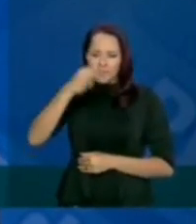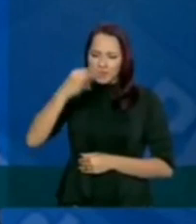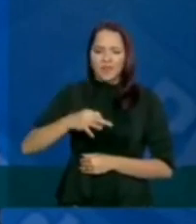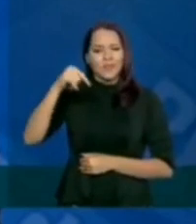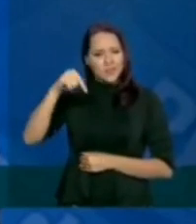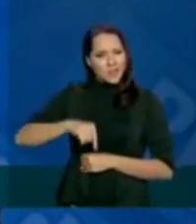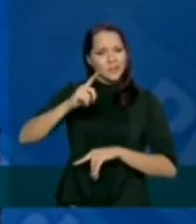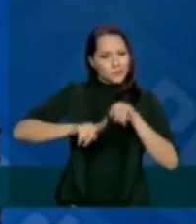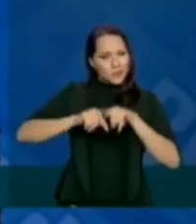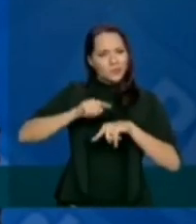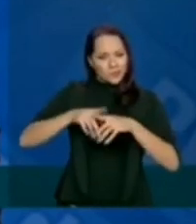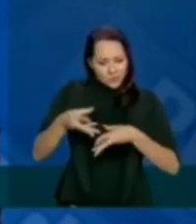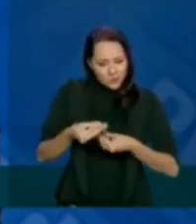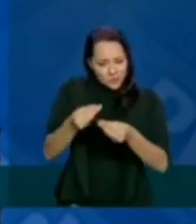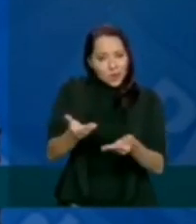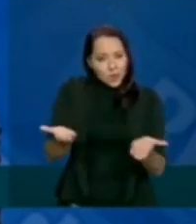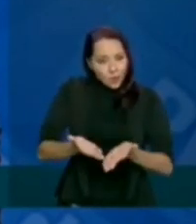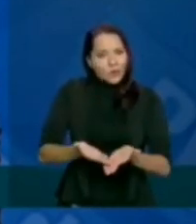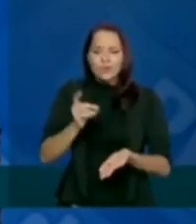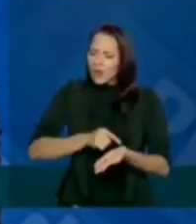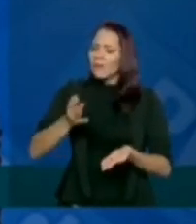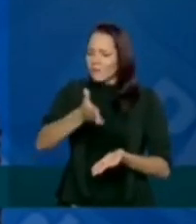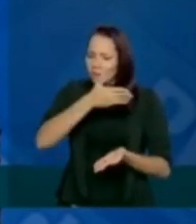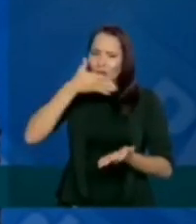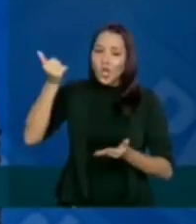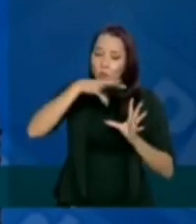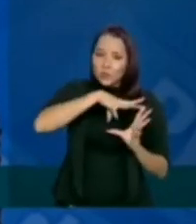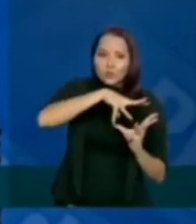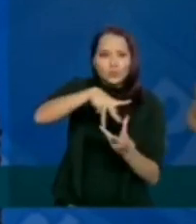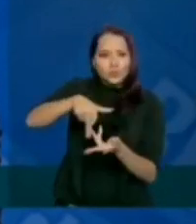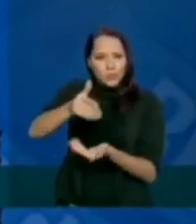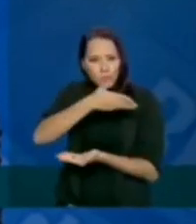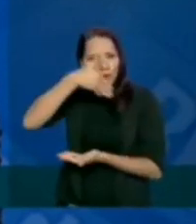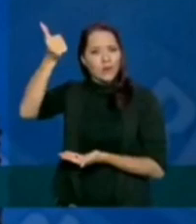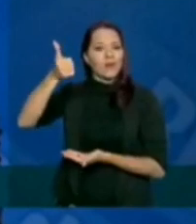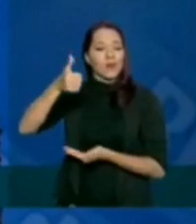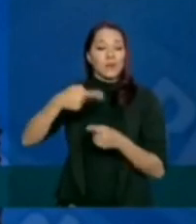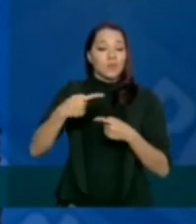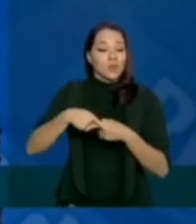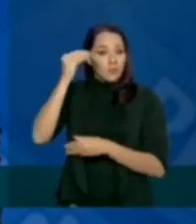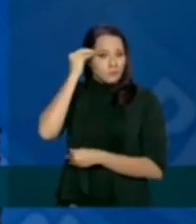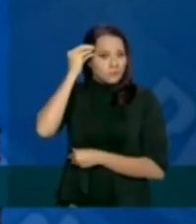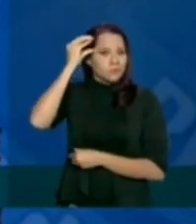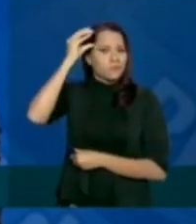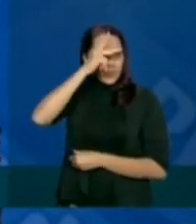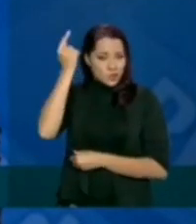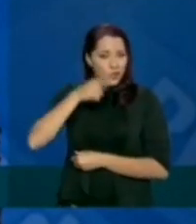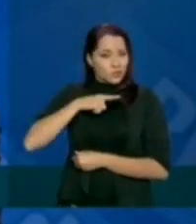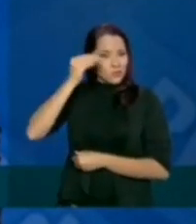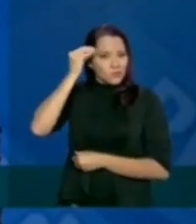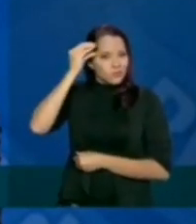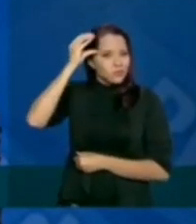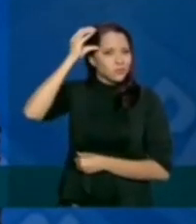produto entregue no dia de hoje é um dos melhores do mundo. Porque os notórios saberes que